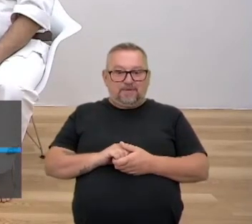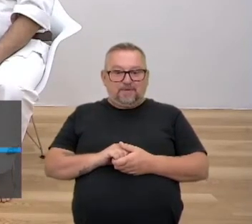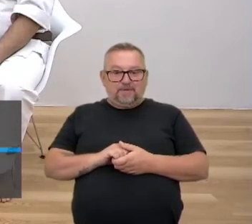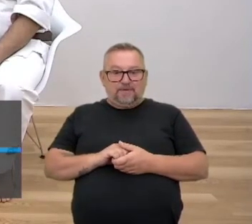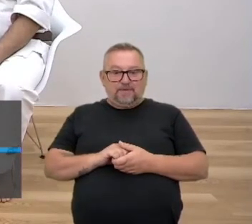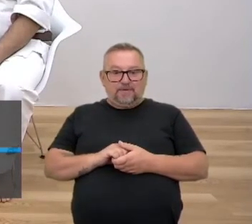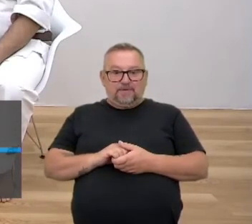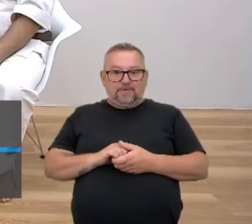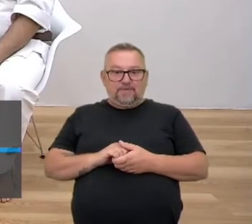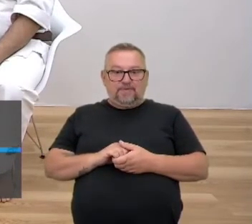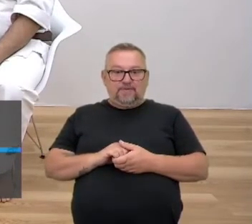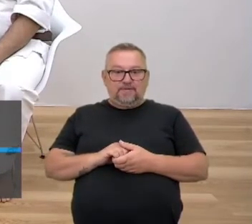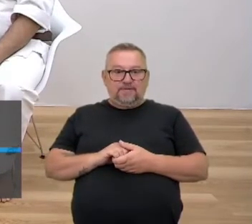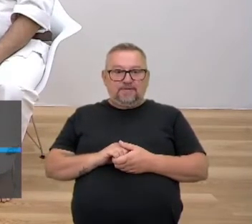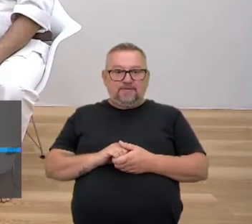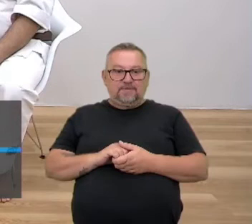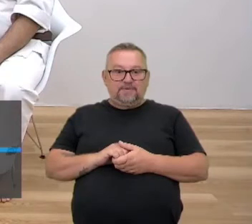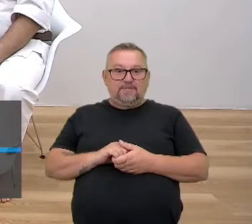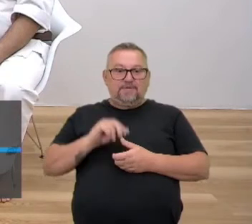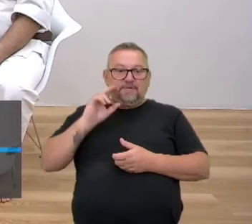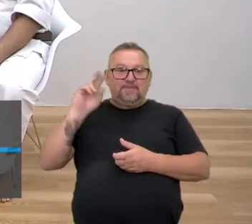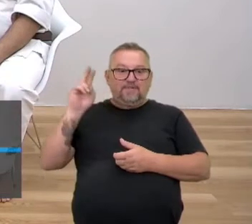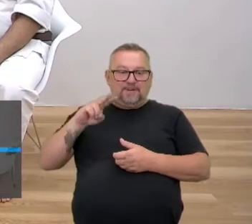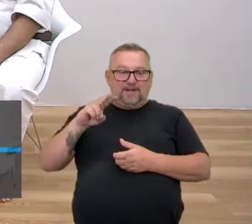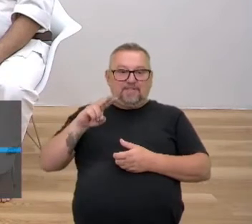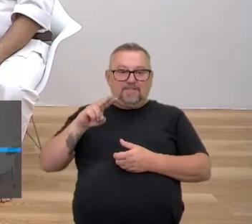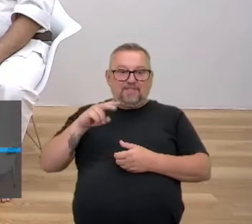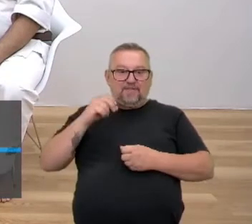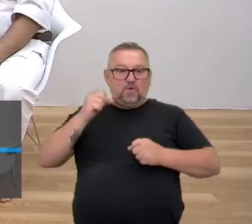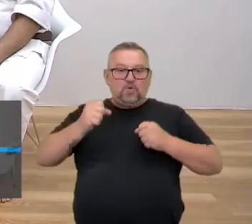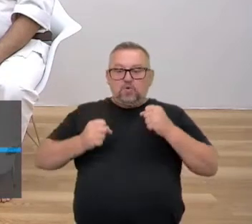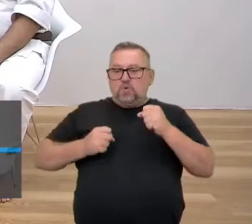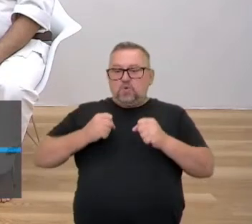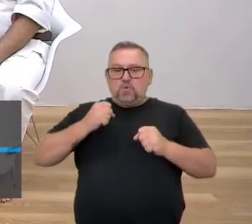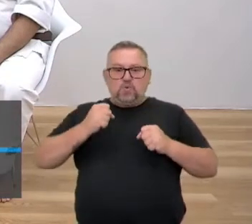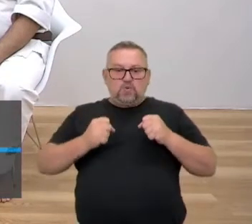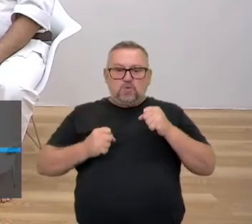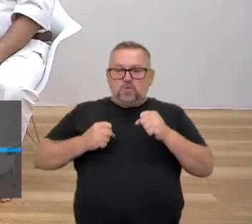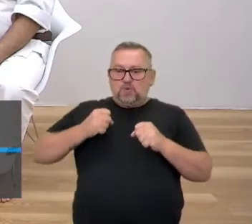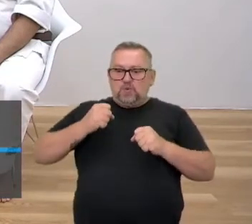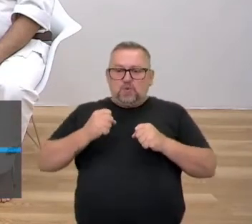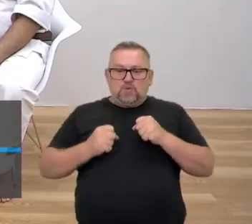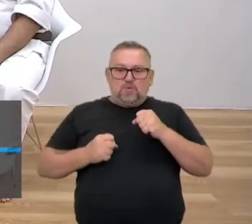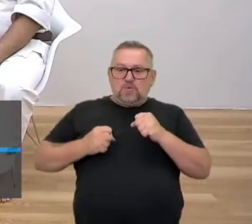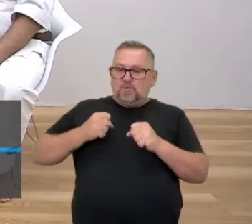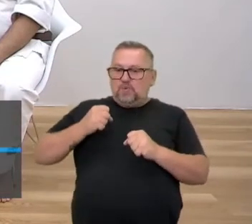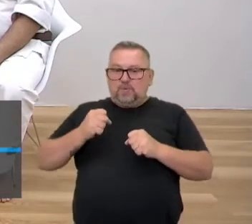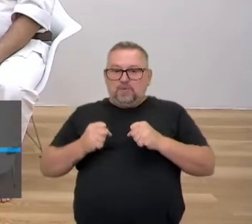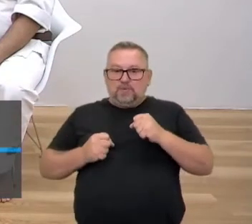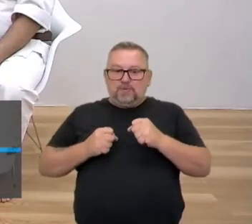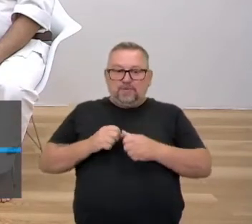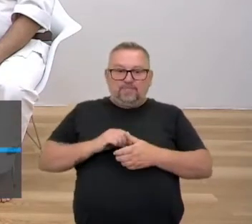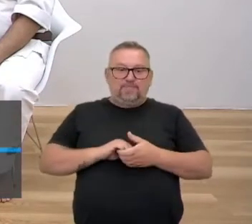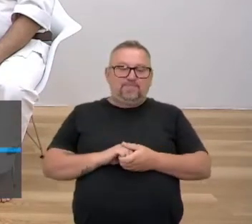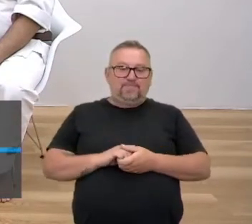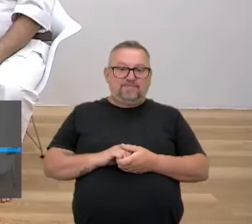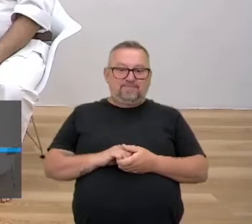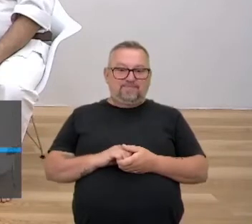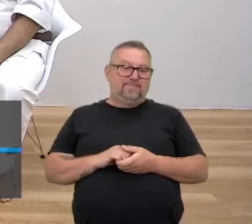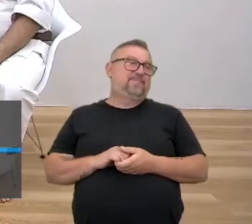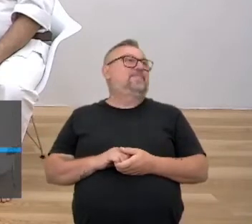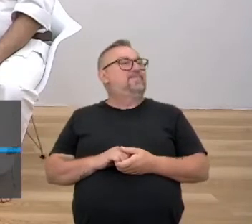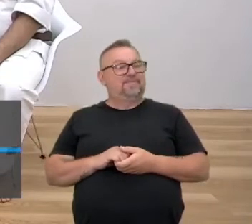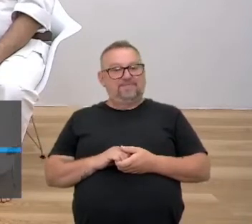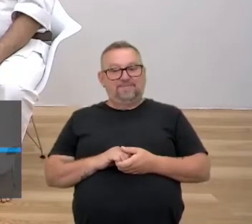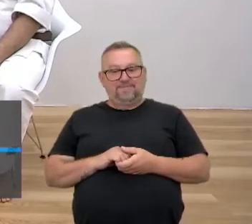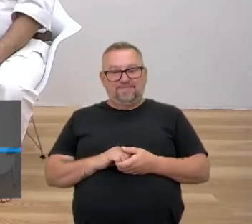No do Mauro mesmo, Mauro Marcel. Mauro Marcel, vai lá ver o homem, ó. Correu. De corrida eu não sou, não, de karate eu não sou, mas de corrida. Isso é bom. Não sou